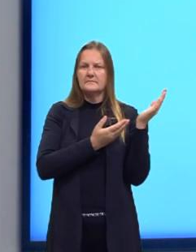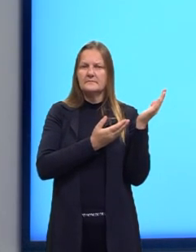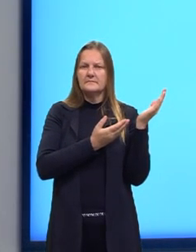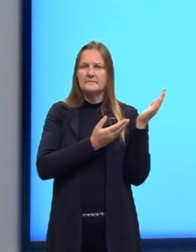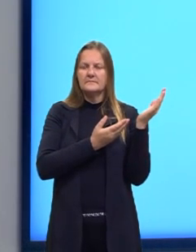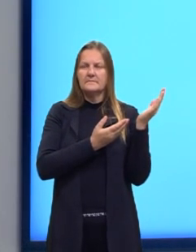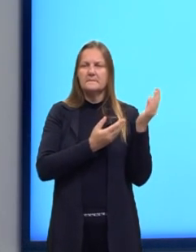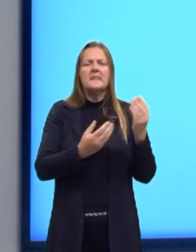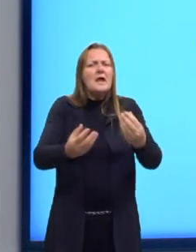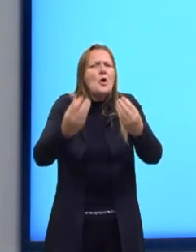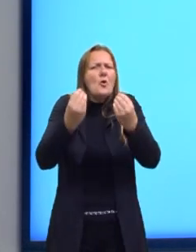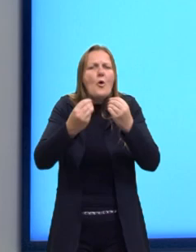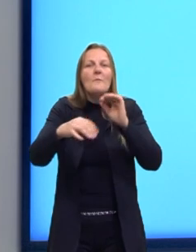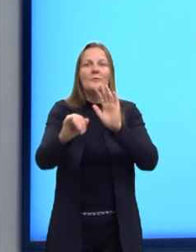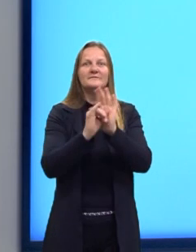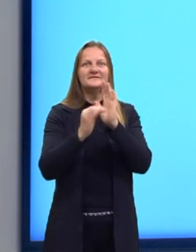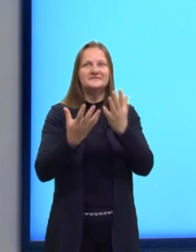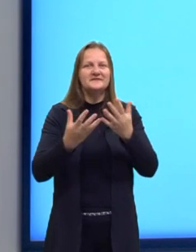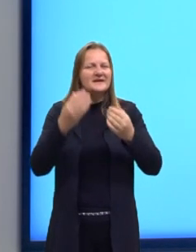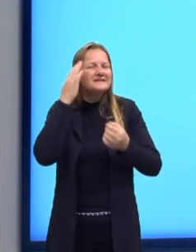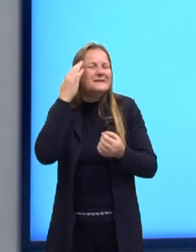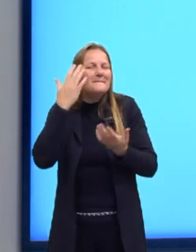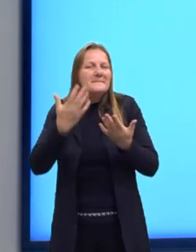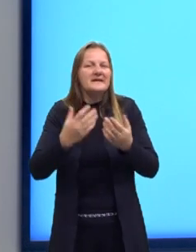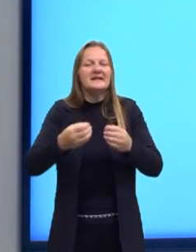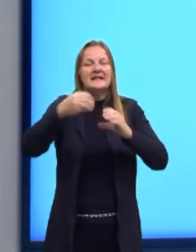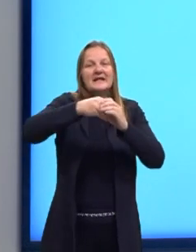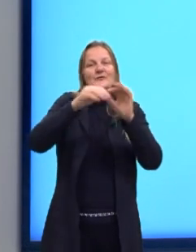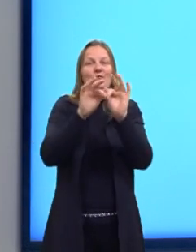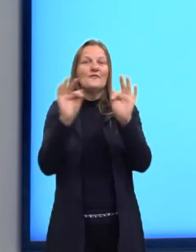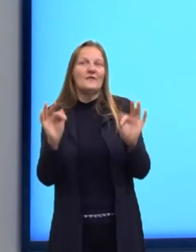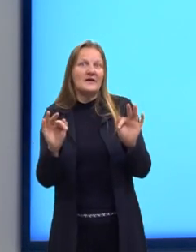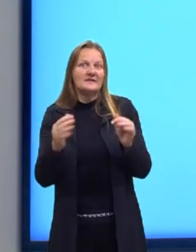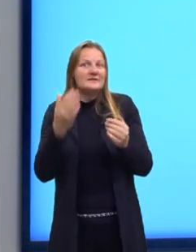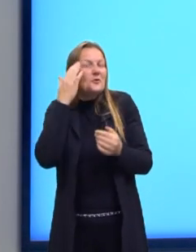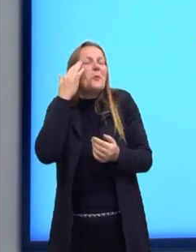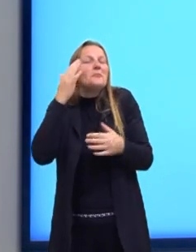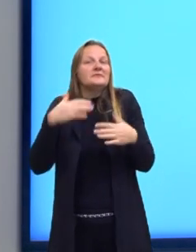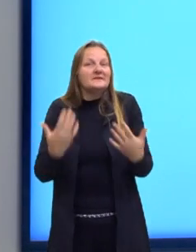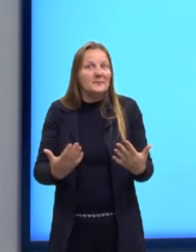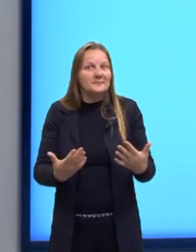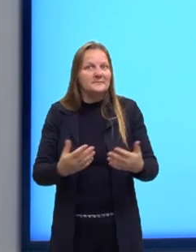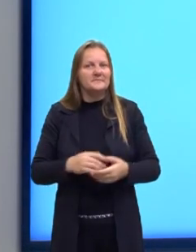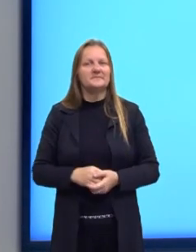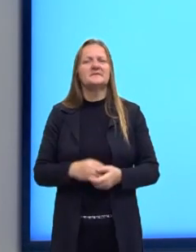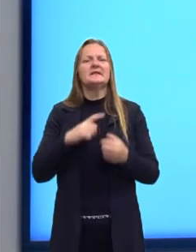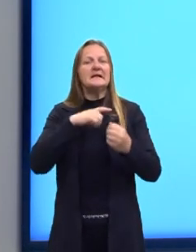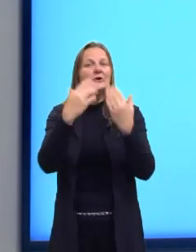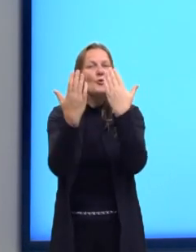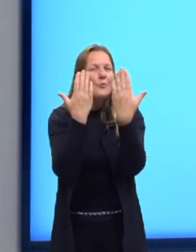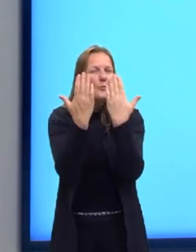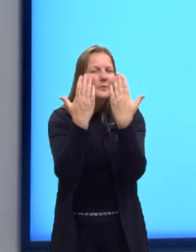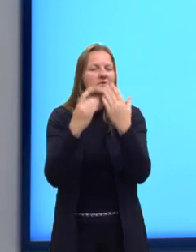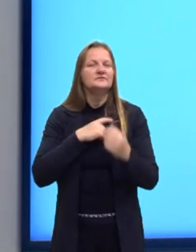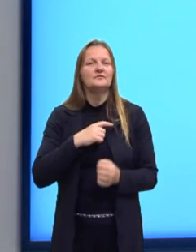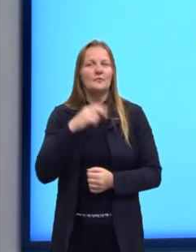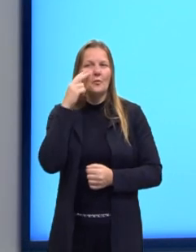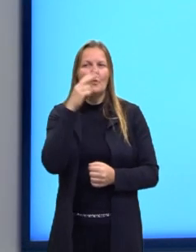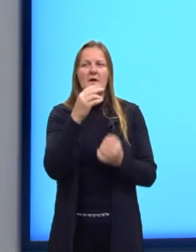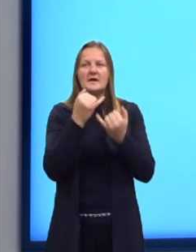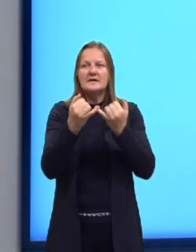Então, como é que eu identifico isso dentro da minha frase? Como é que eu identifico que eu tenho um comparativo? Olha lá.